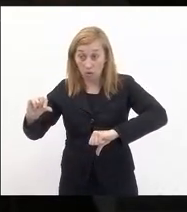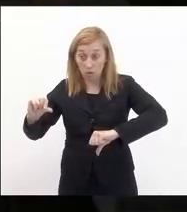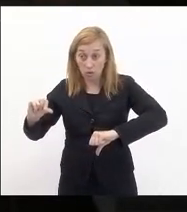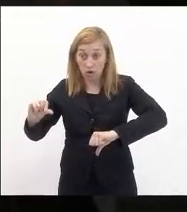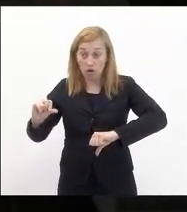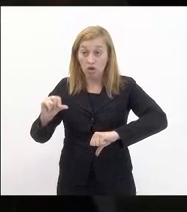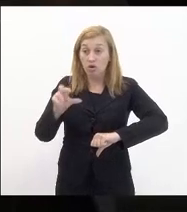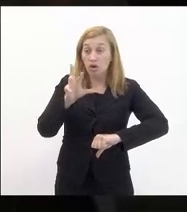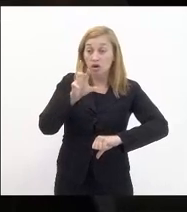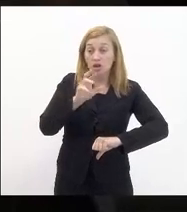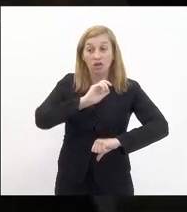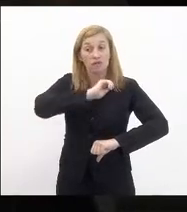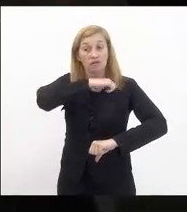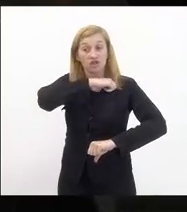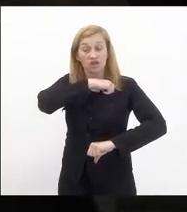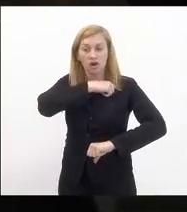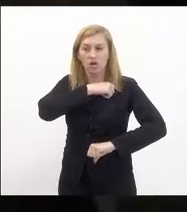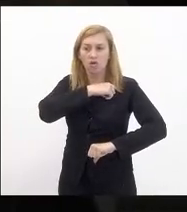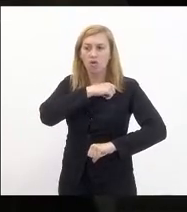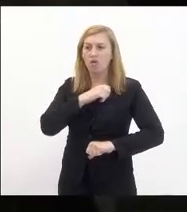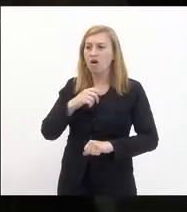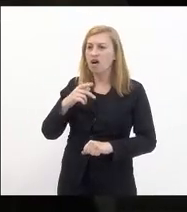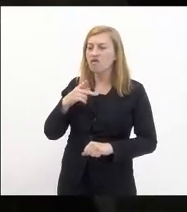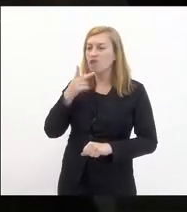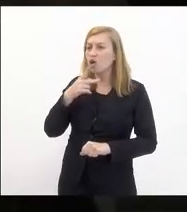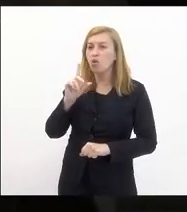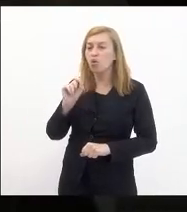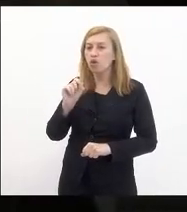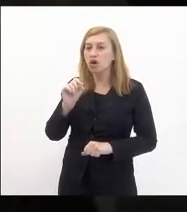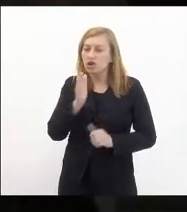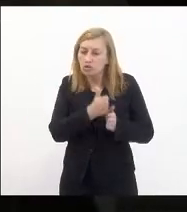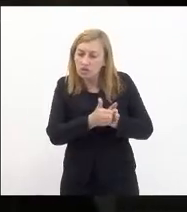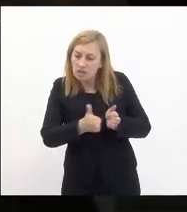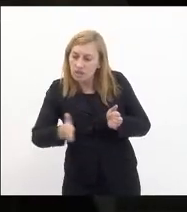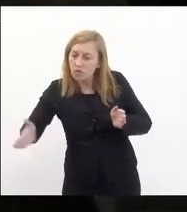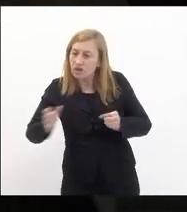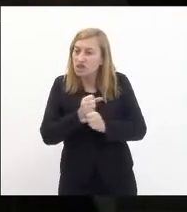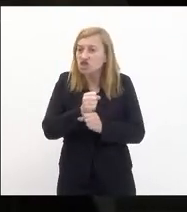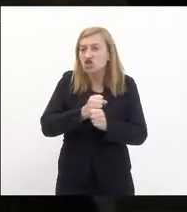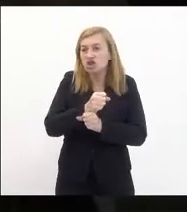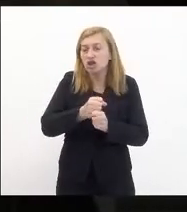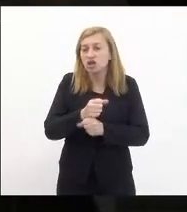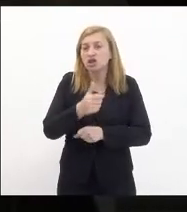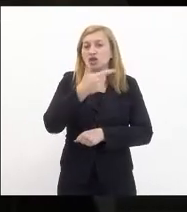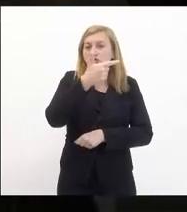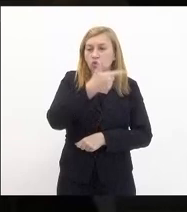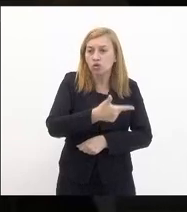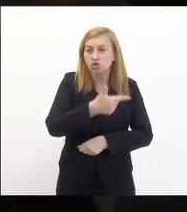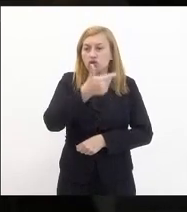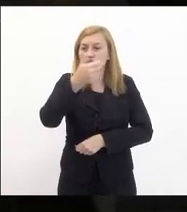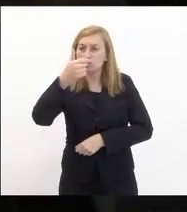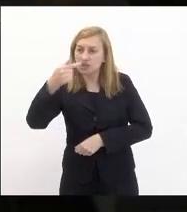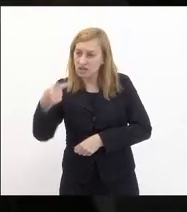regime deu a hipótese de uma sequência de anos de 2017